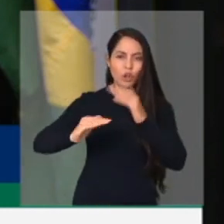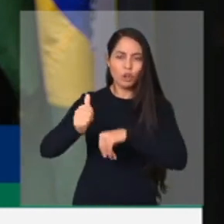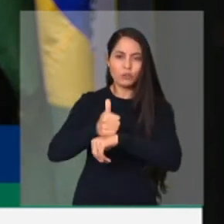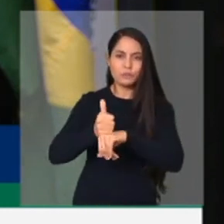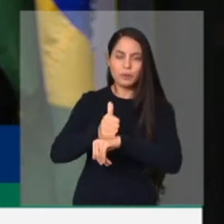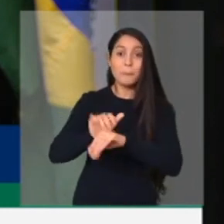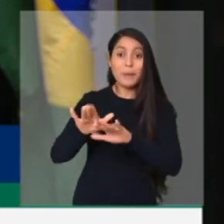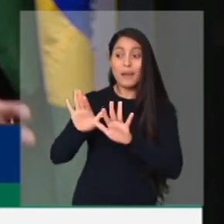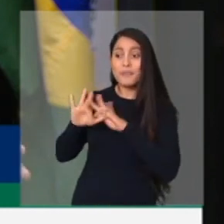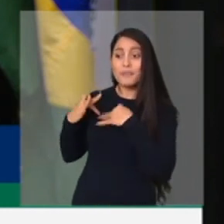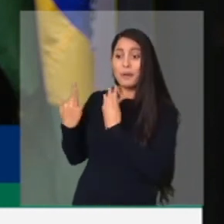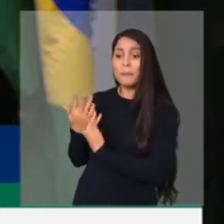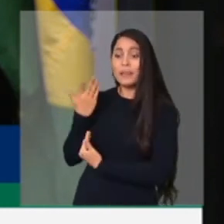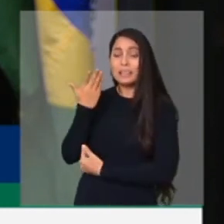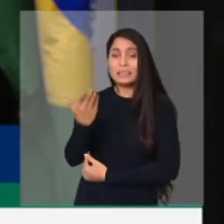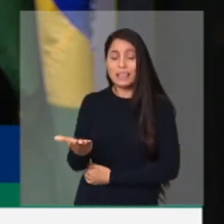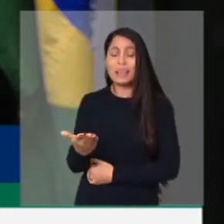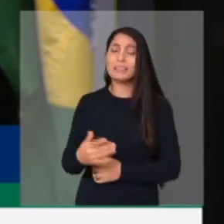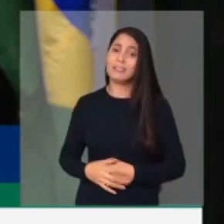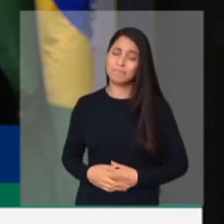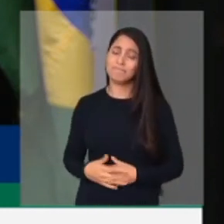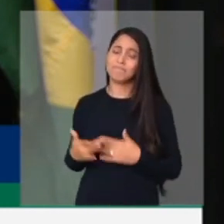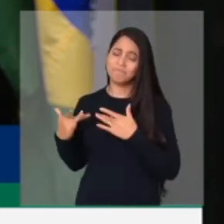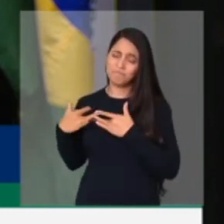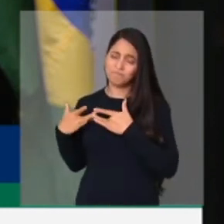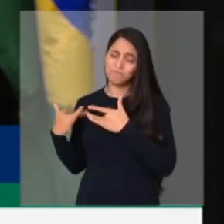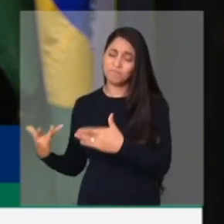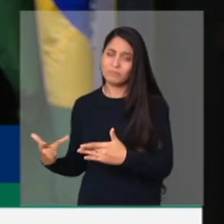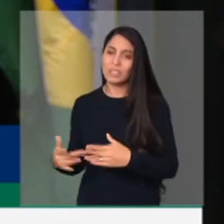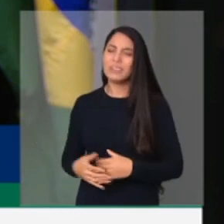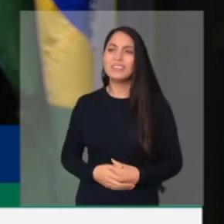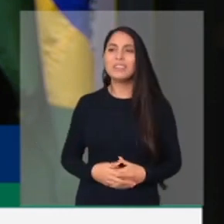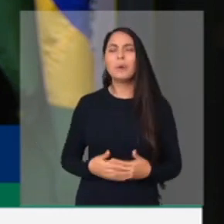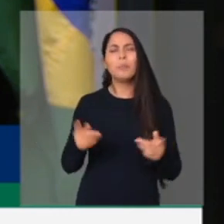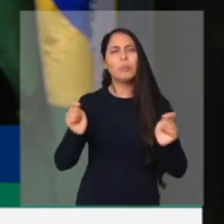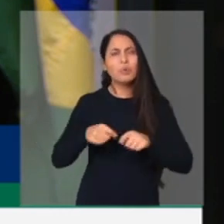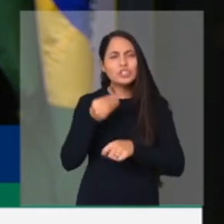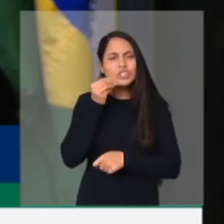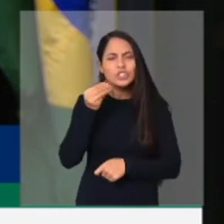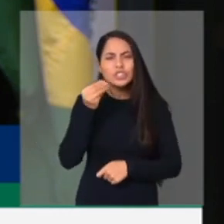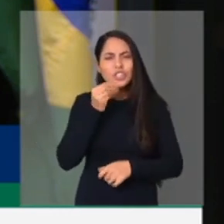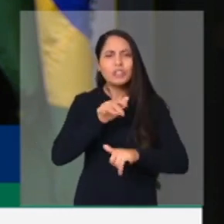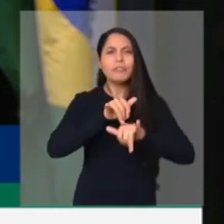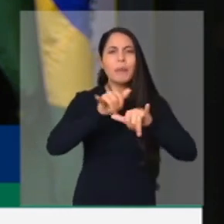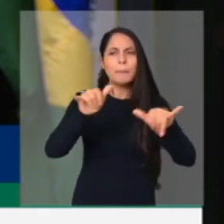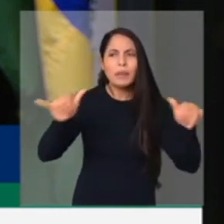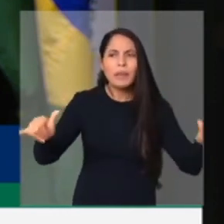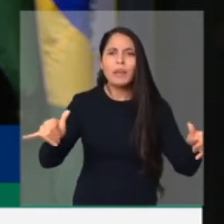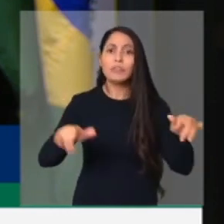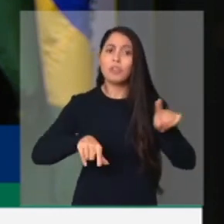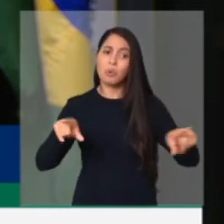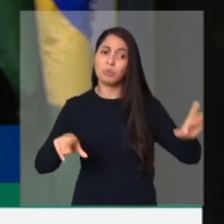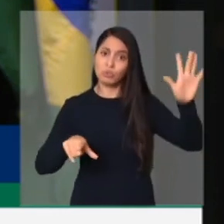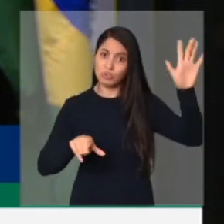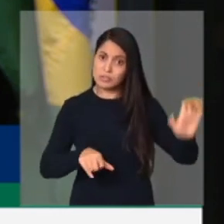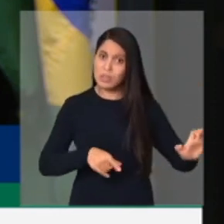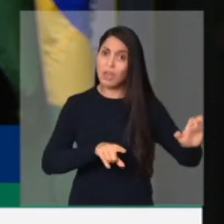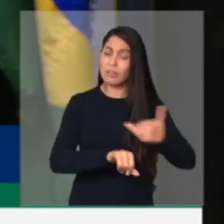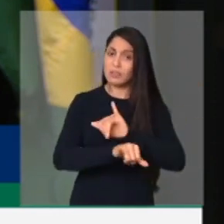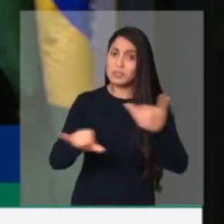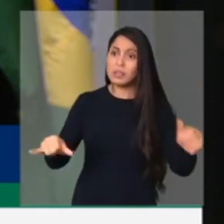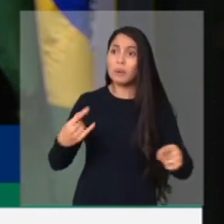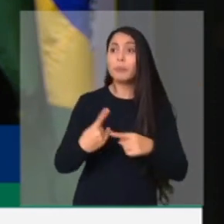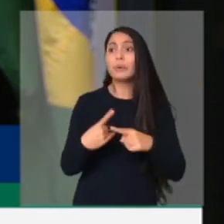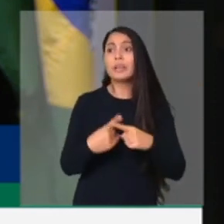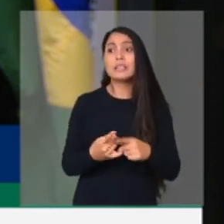poderia estar ganhando uma grande repercussão na mídia, por parte de partidos de esquerda, se ele fosse